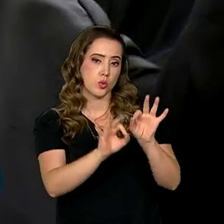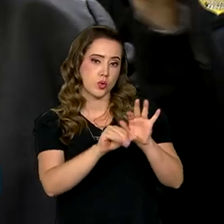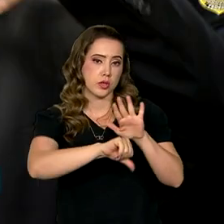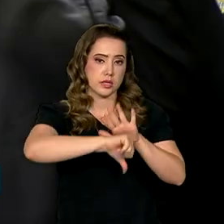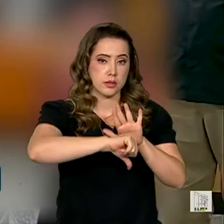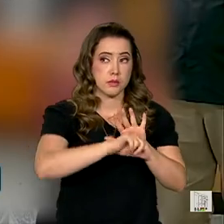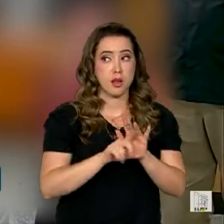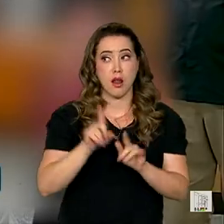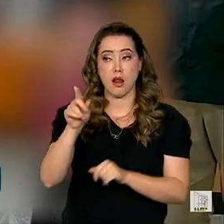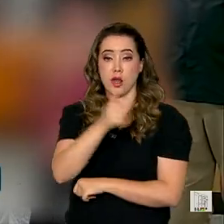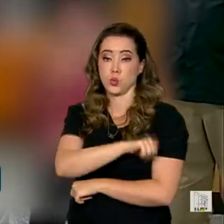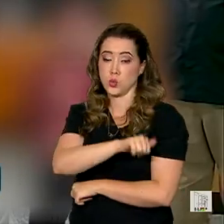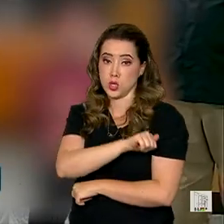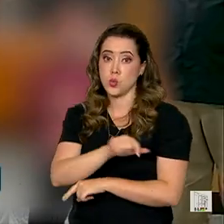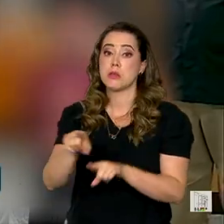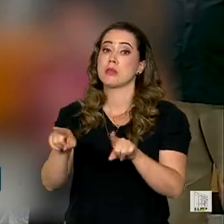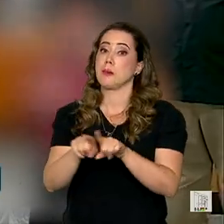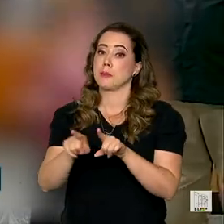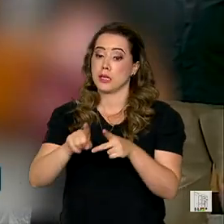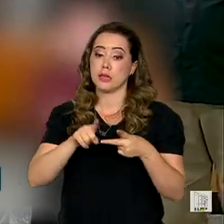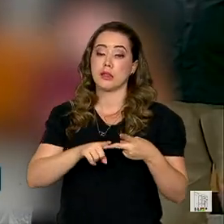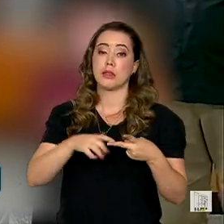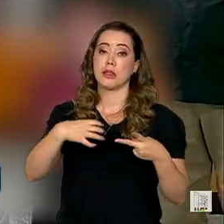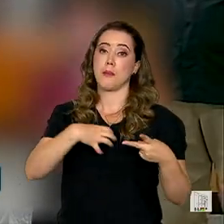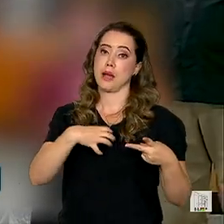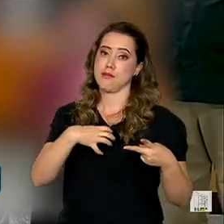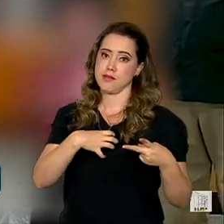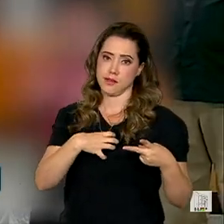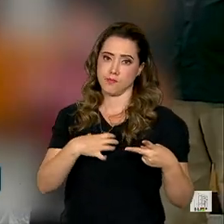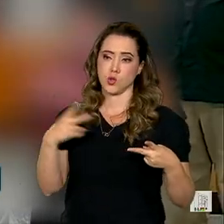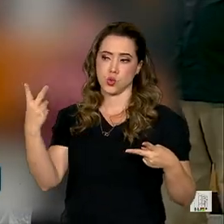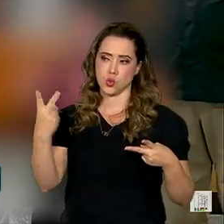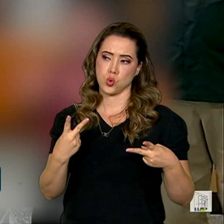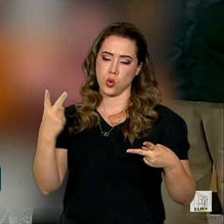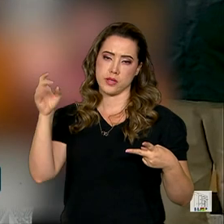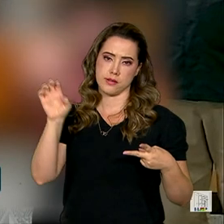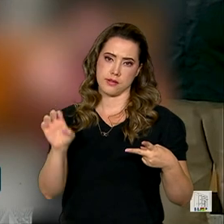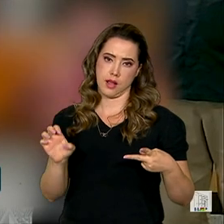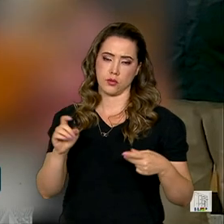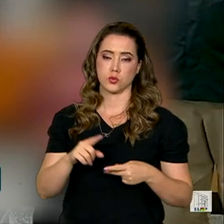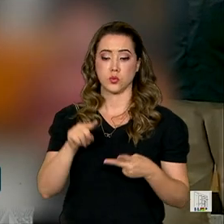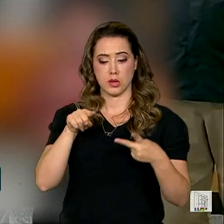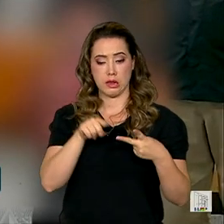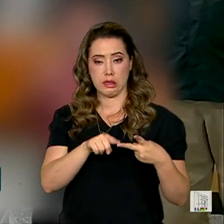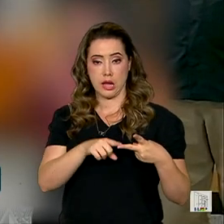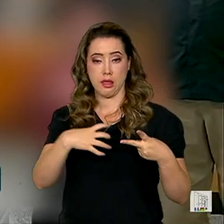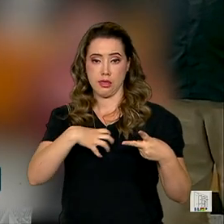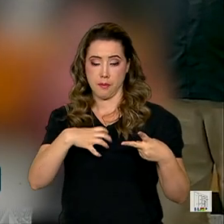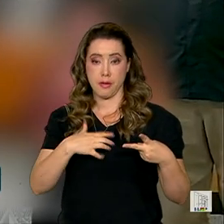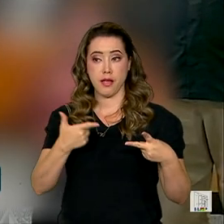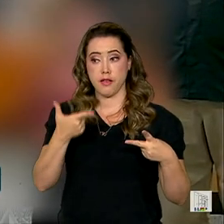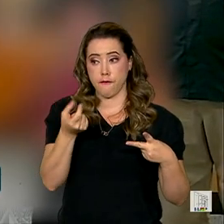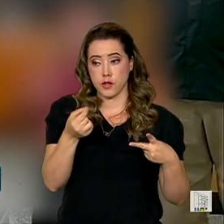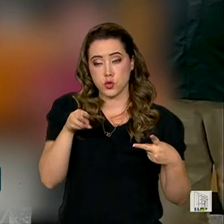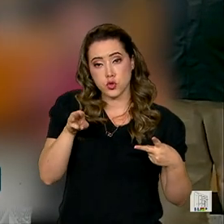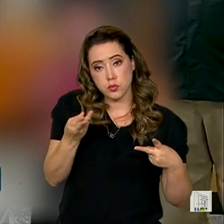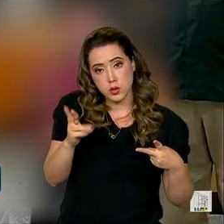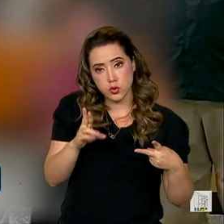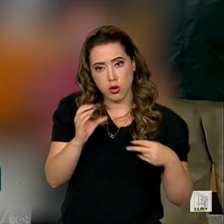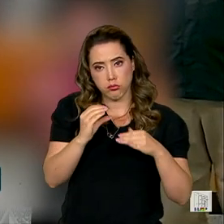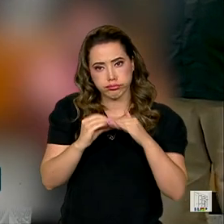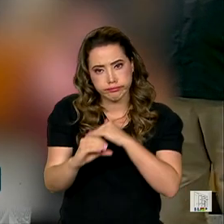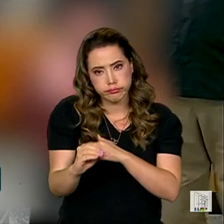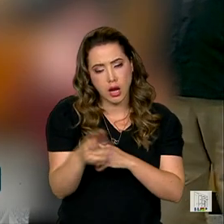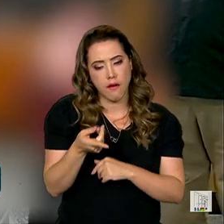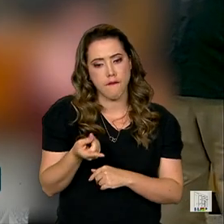Rio de Janeiro e na Bahia. Para a Bahia, a portaria prevê 20 milhões de reais. O dinheiro